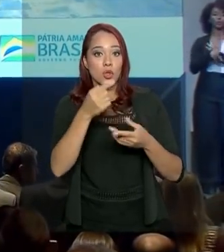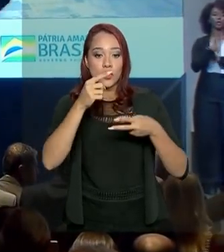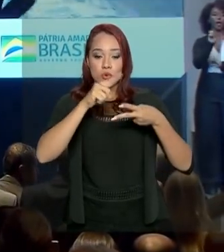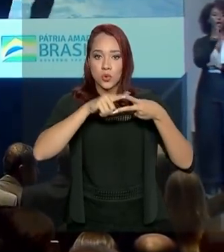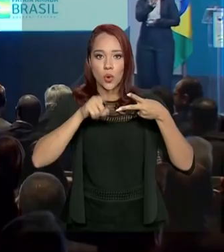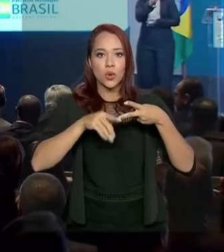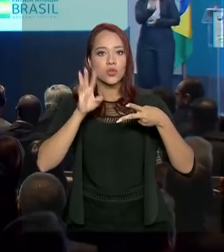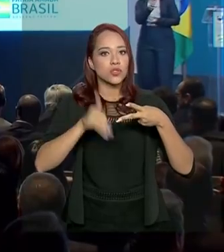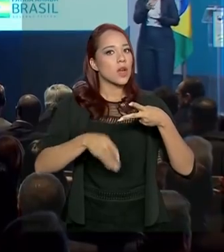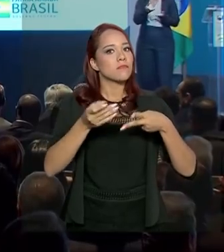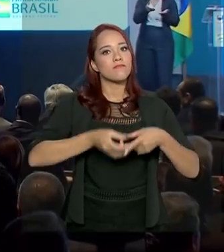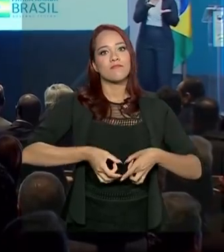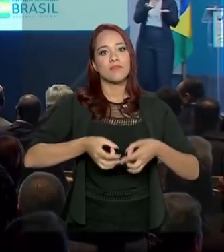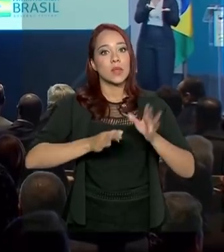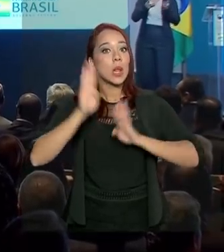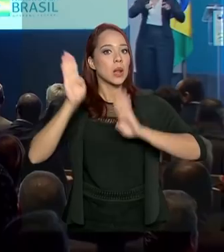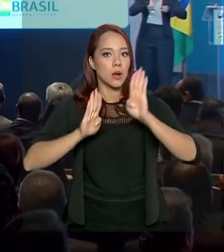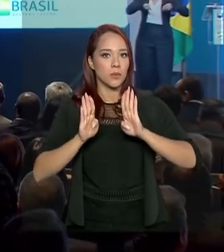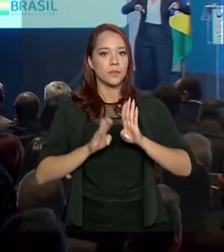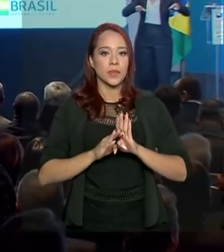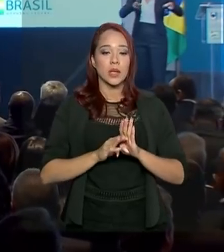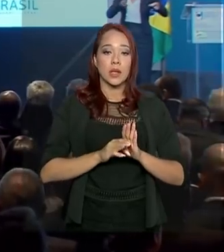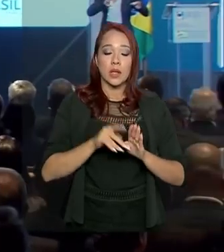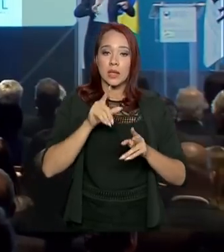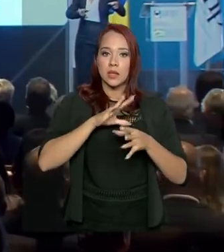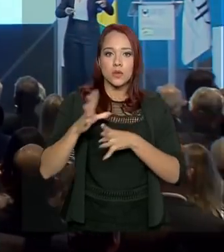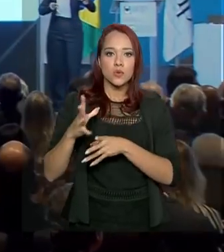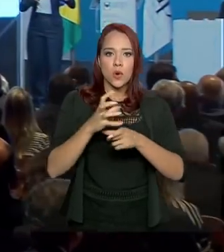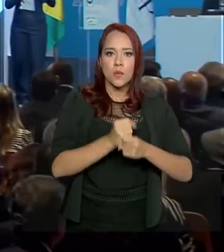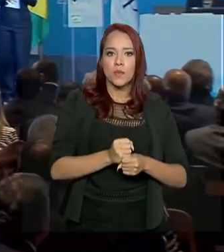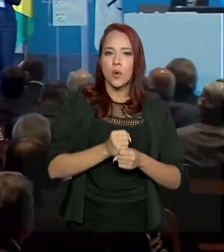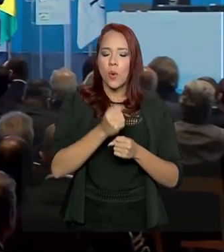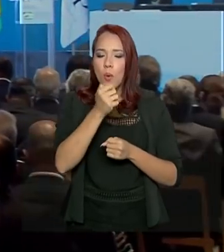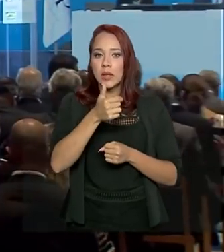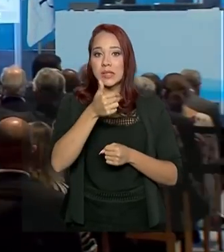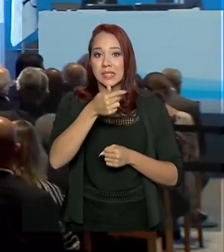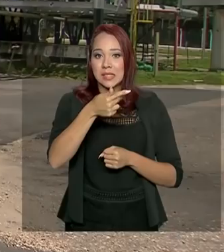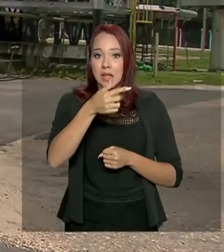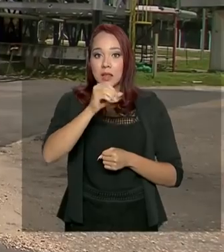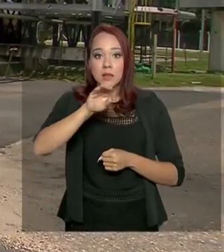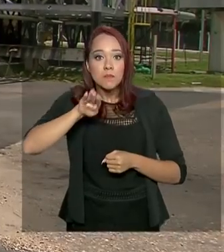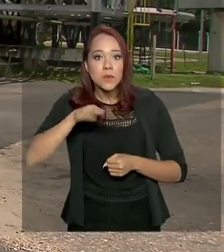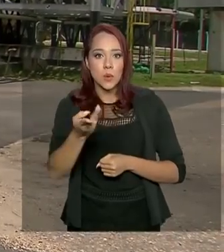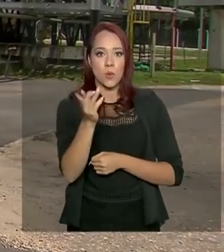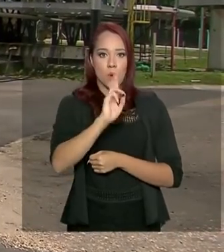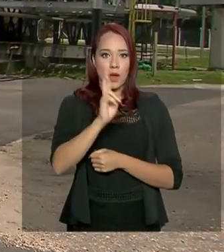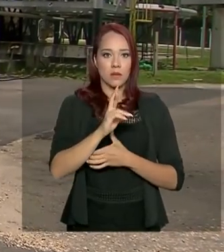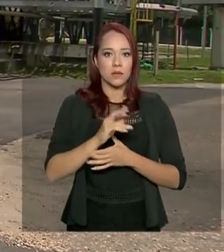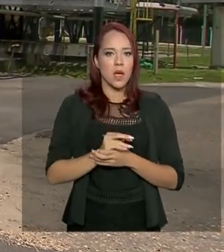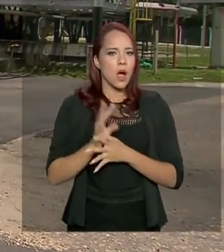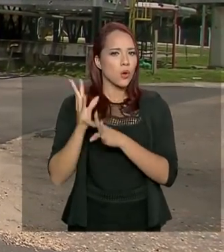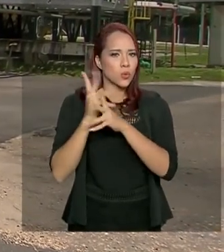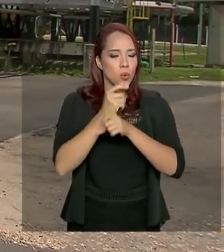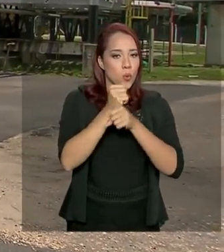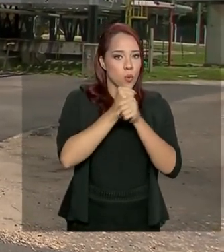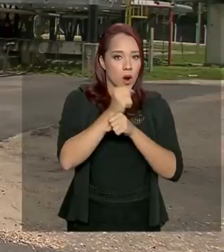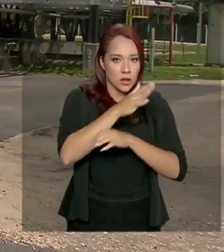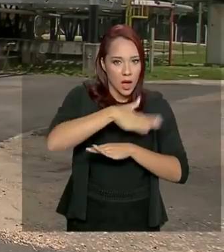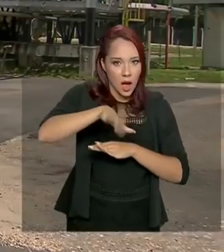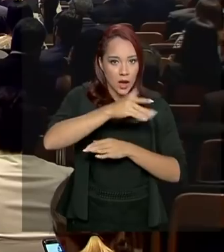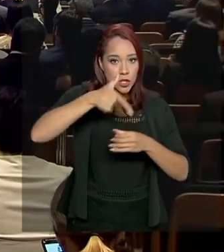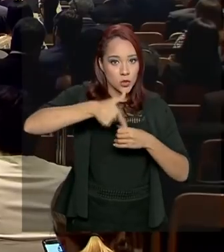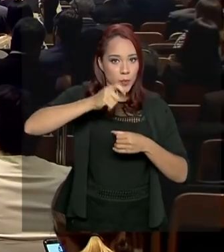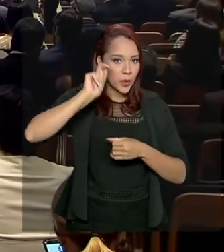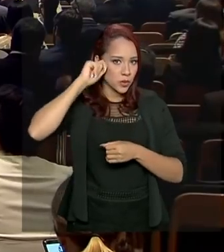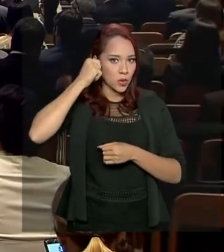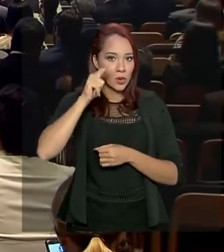arrematados. A arrecadação foi de quase R 70 bilhões. Ao todo no ano, o setor de petróleo e